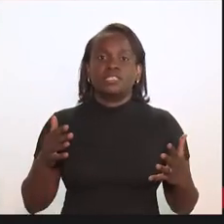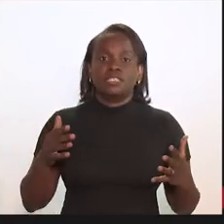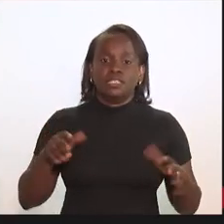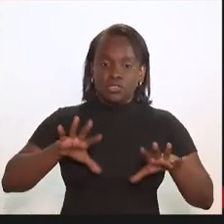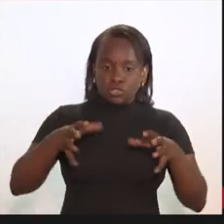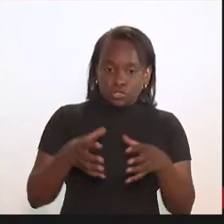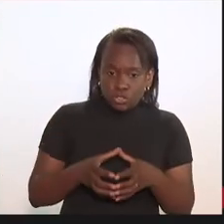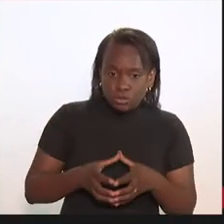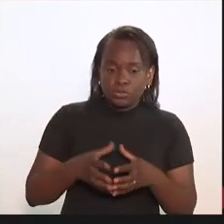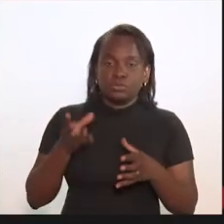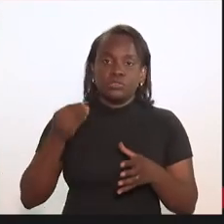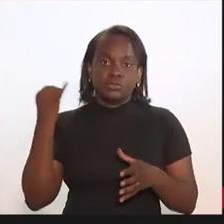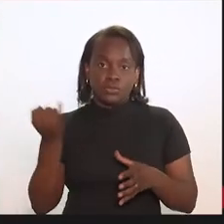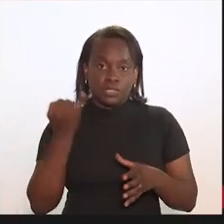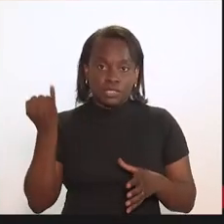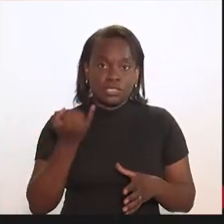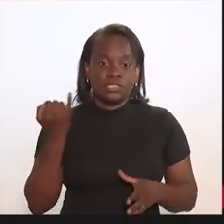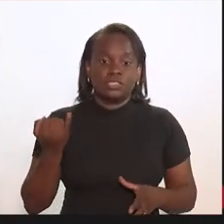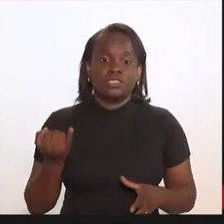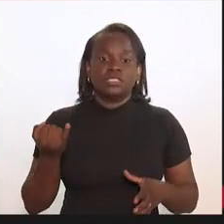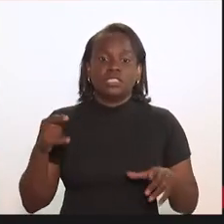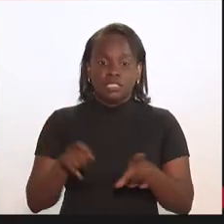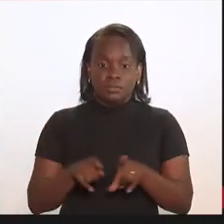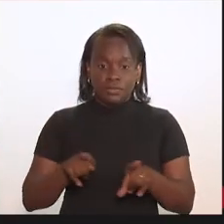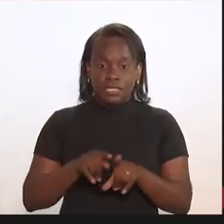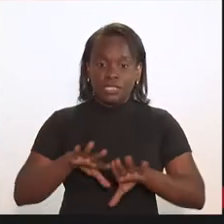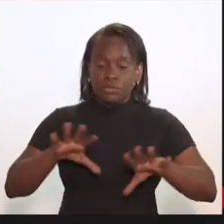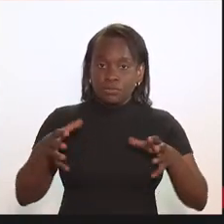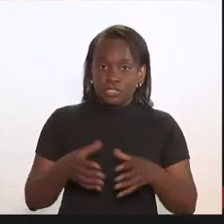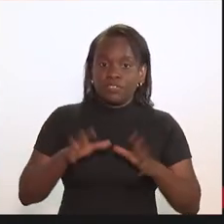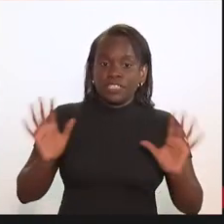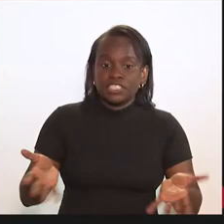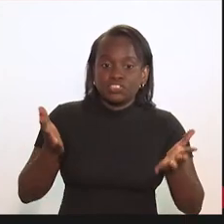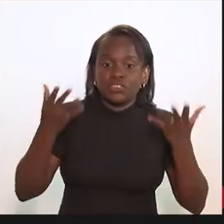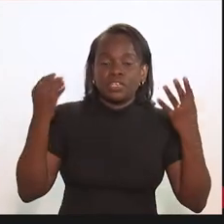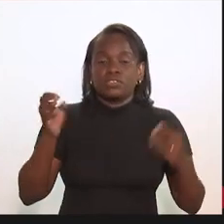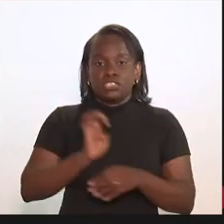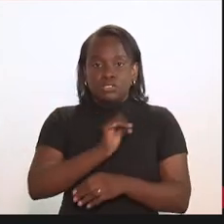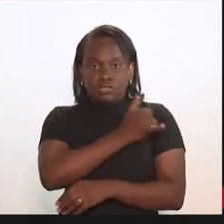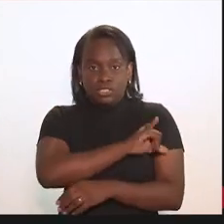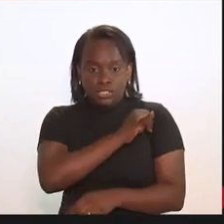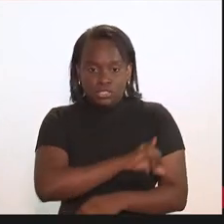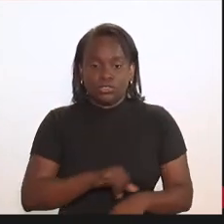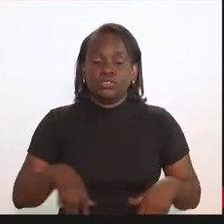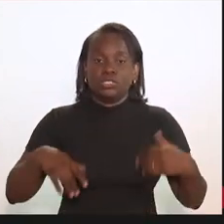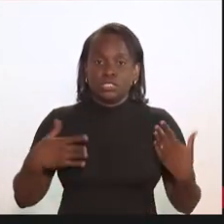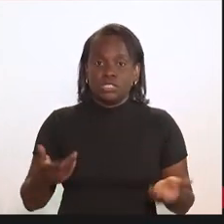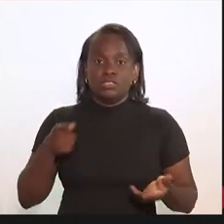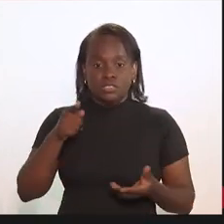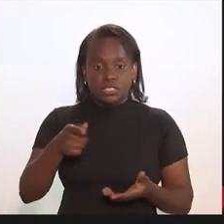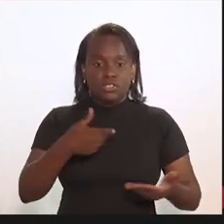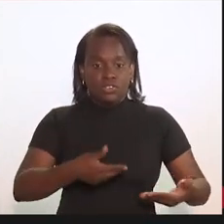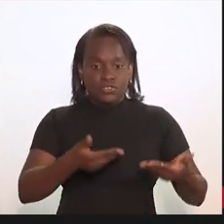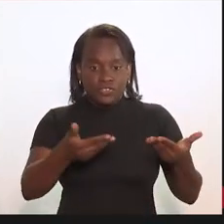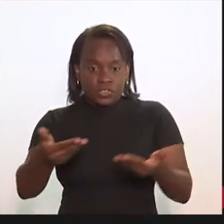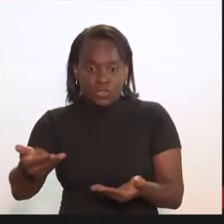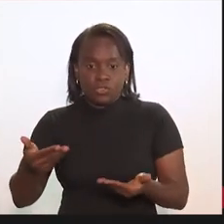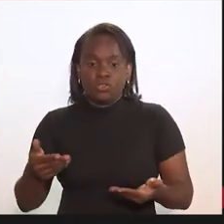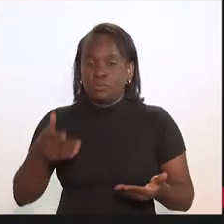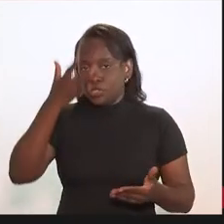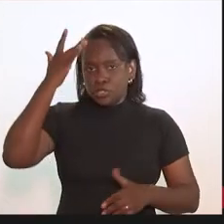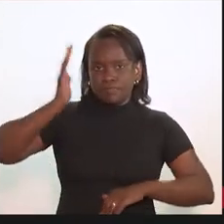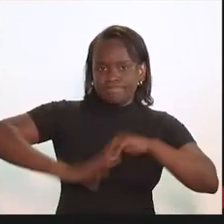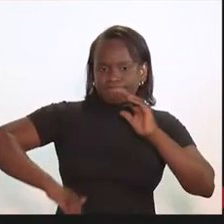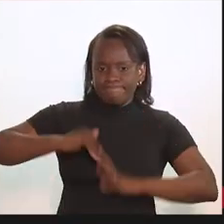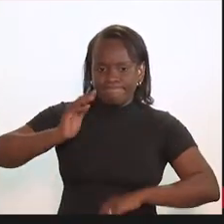que essa comissão além de ser muito importante vai ser uma comissão que vai fomentar muito o estado do Rio de Janeiro. E você ter convidado